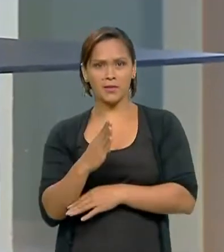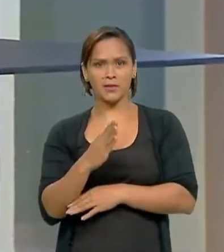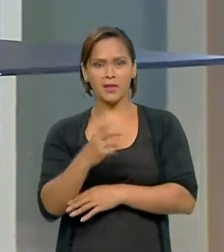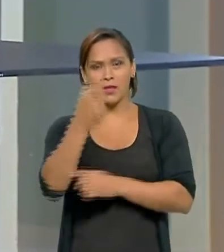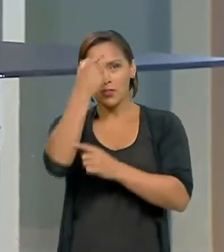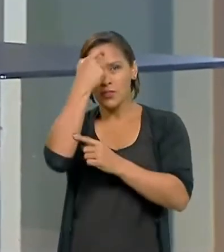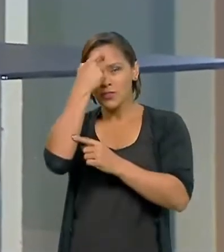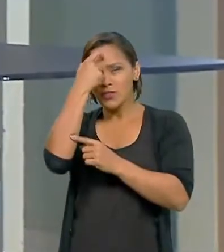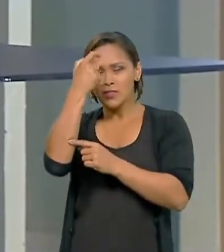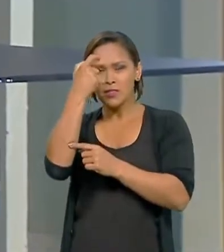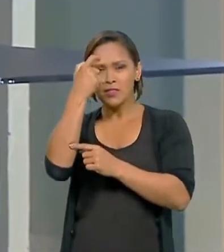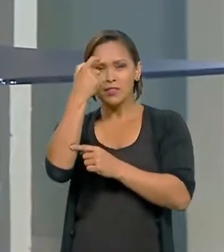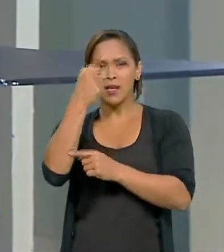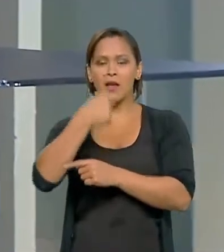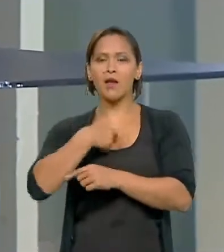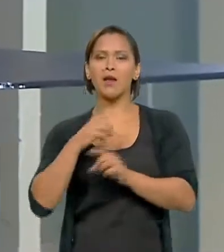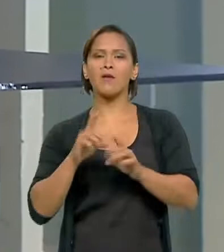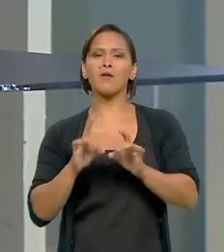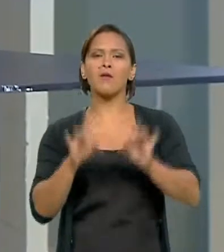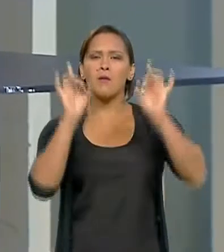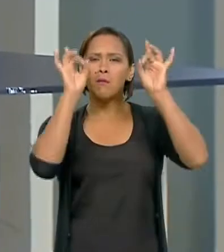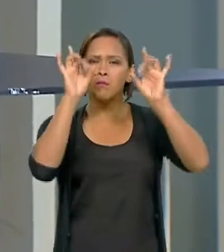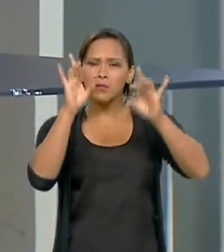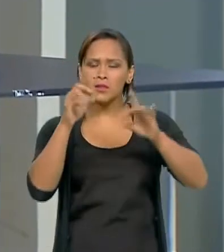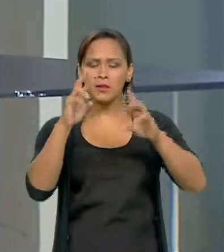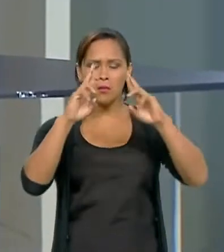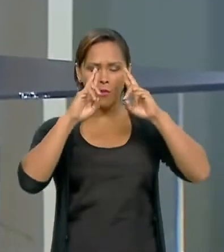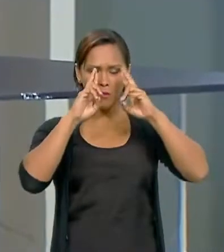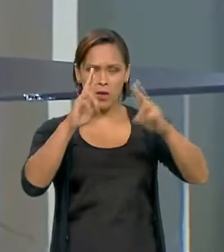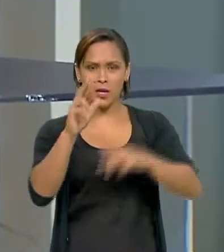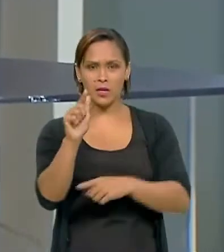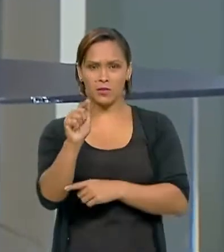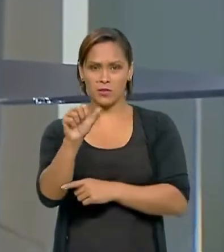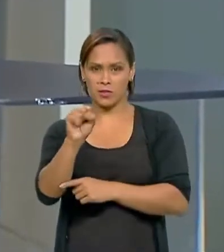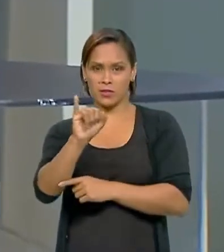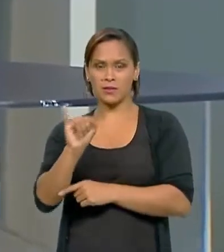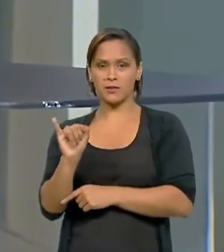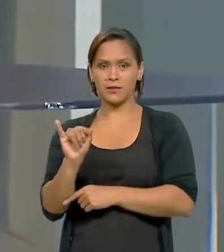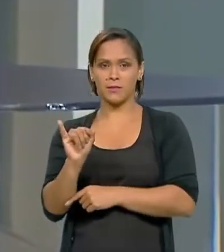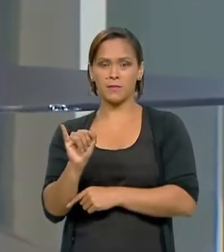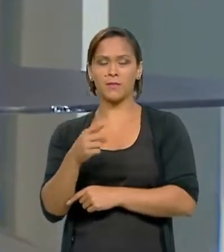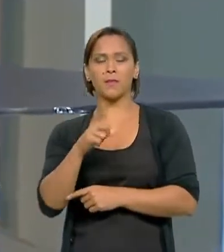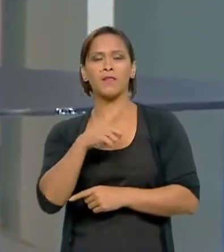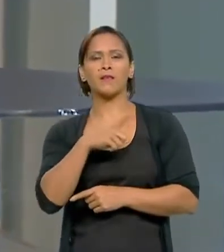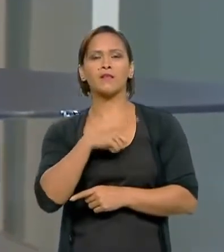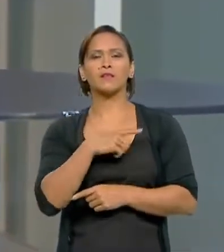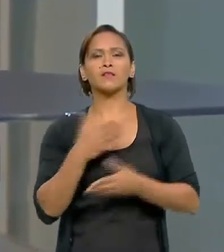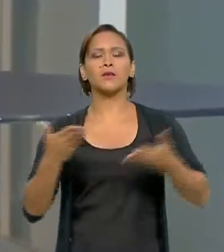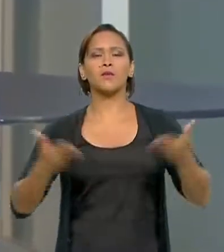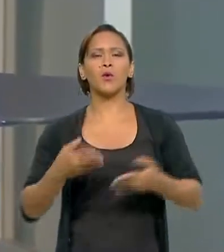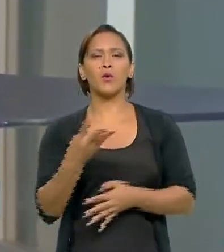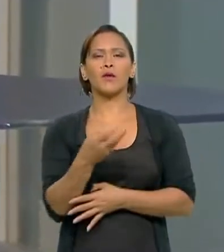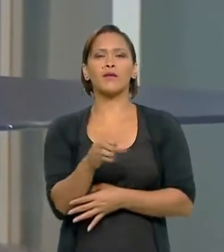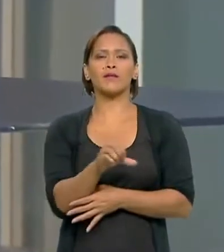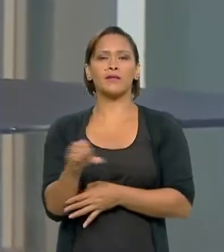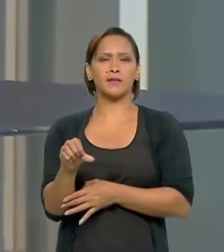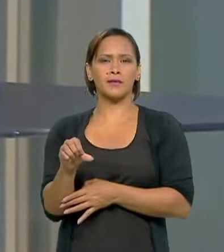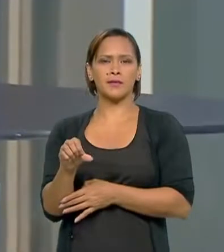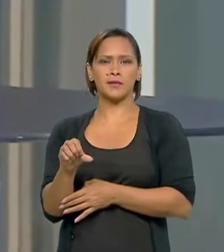principal mentor é o GSI. Nós temos hoje 49